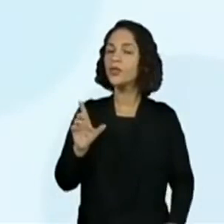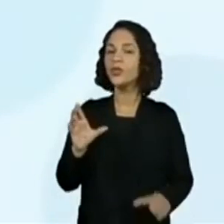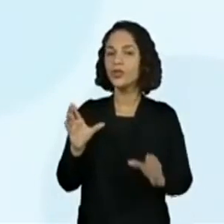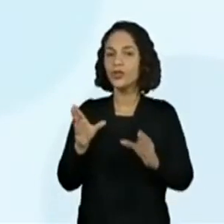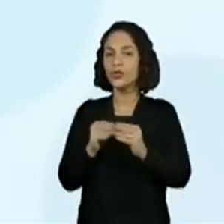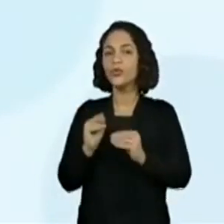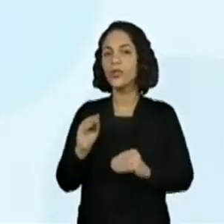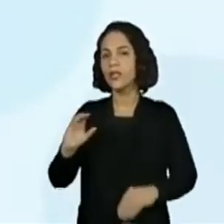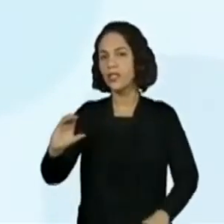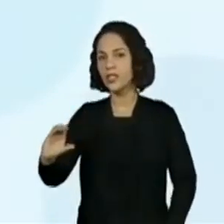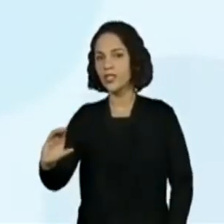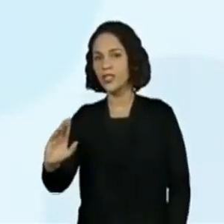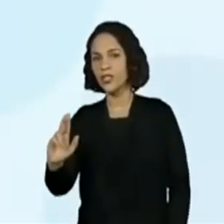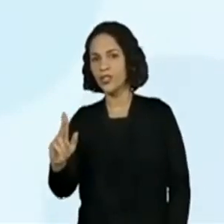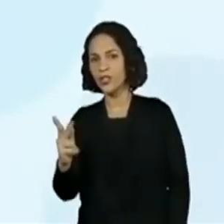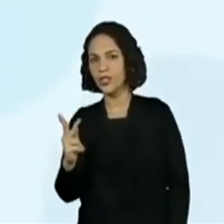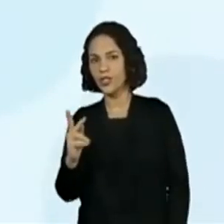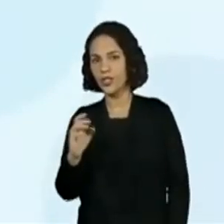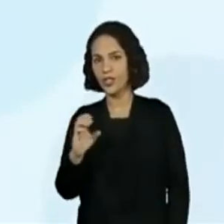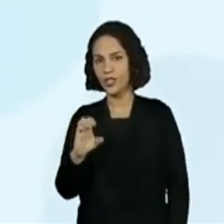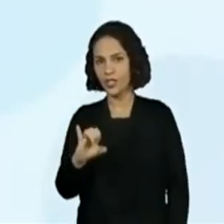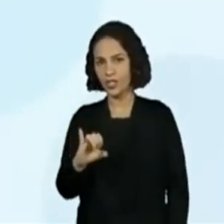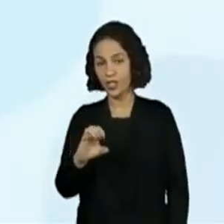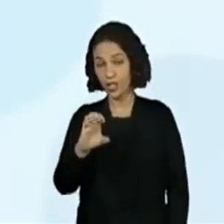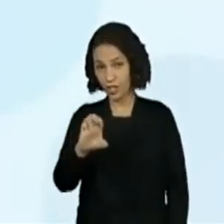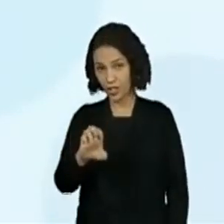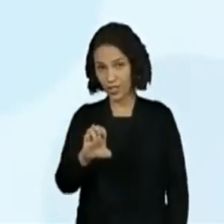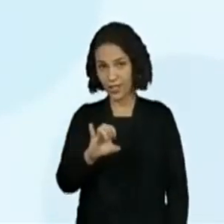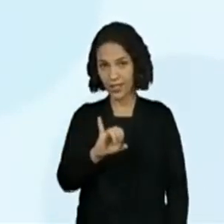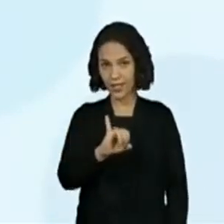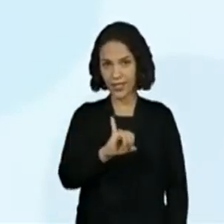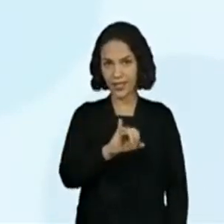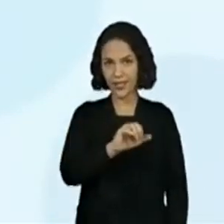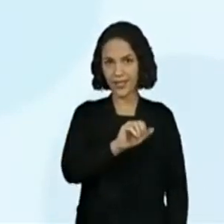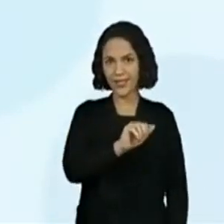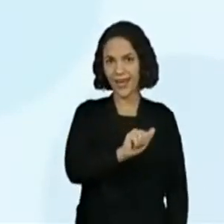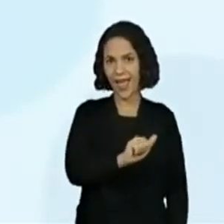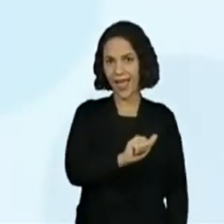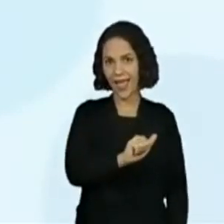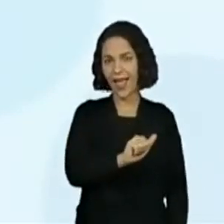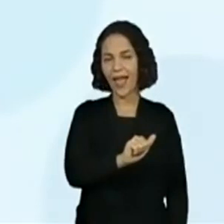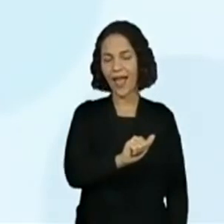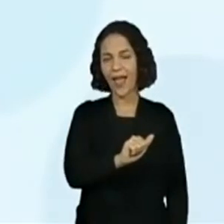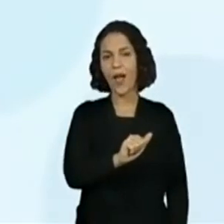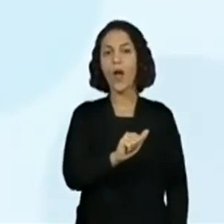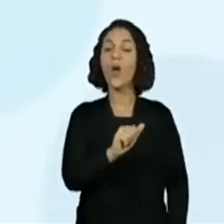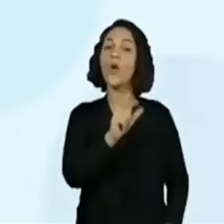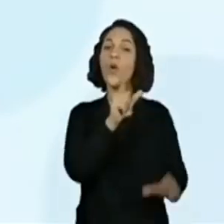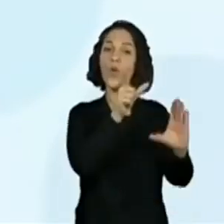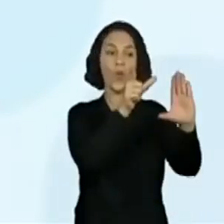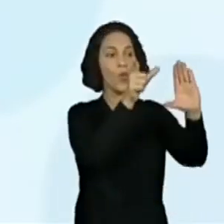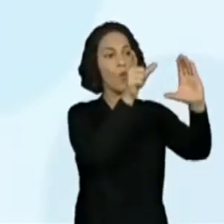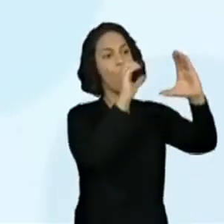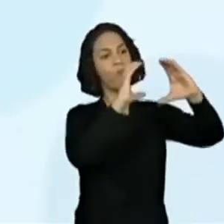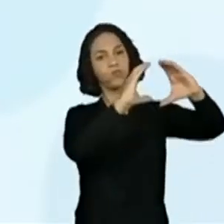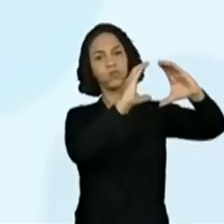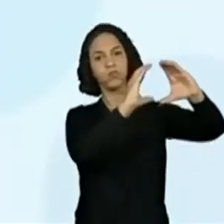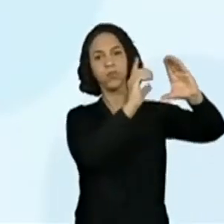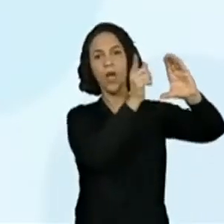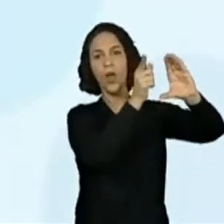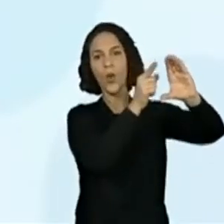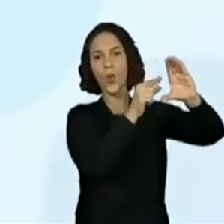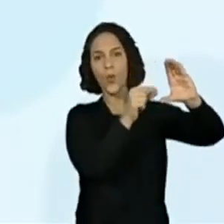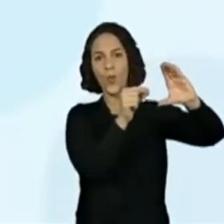Agora, eu preciso terminar. Cheia. Se eu falar um pouquinho devagar, Cheia. Eu já consigo perceber que eu tenho